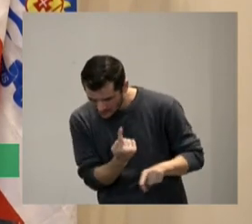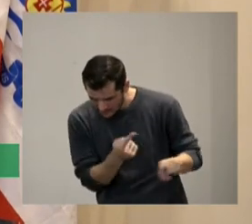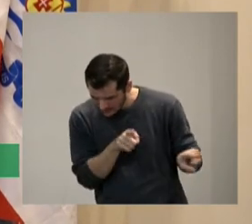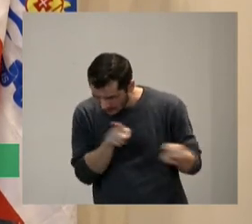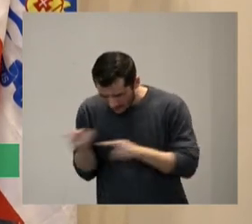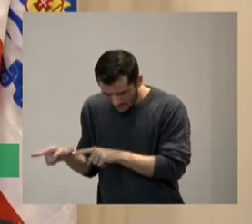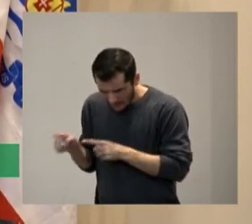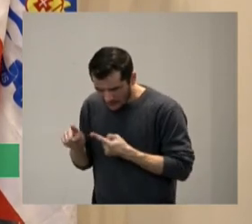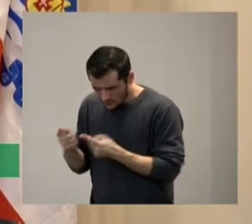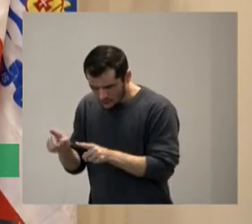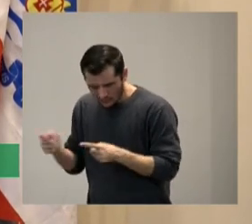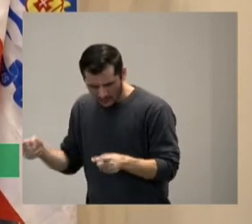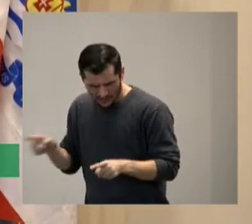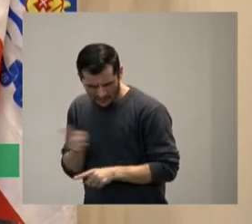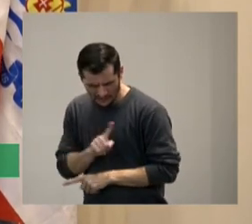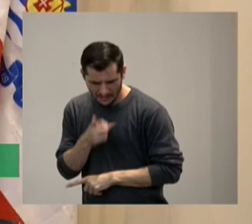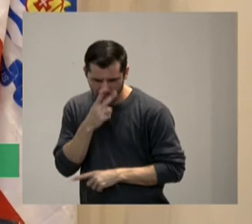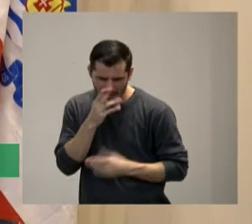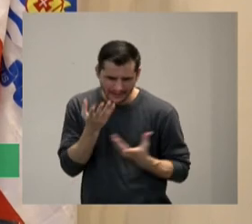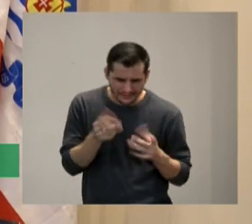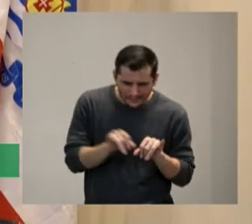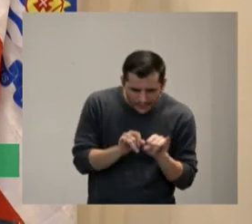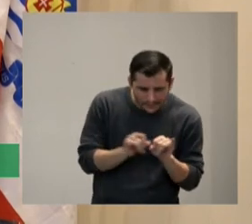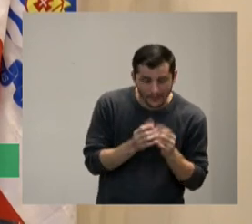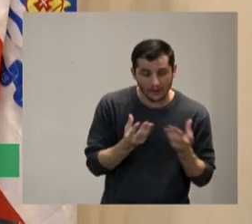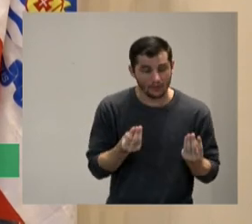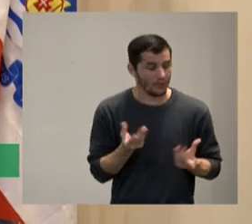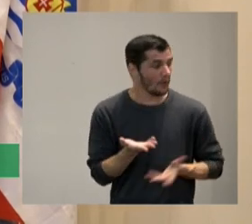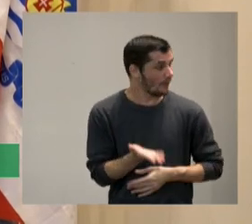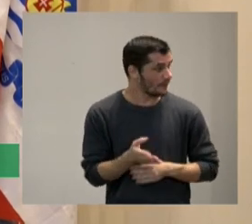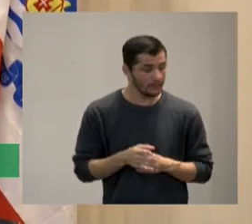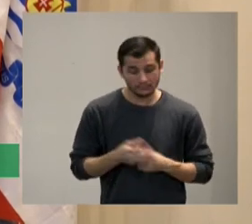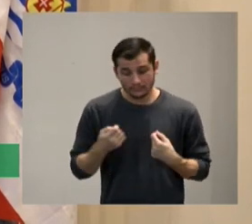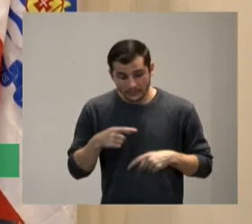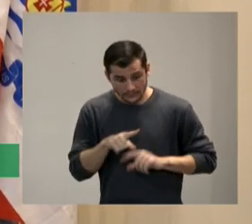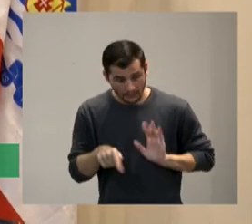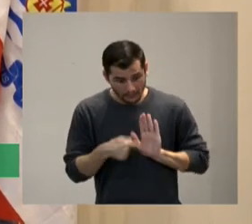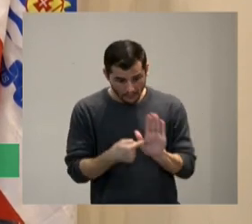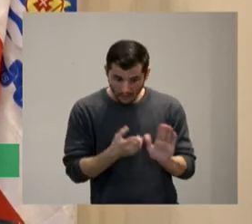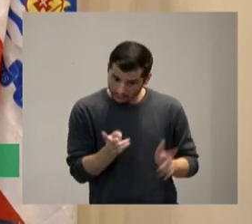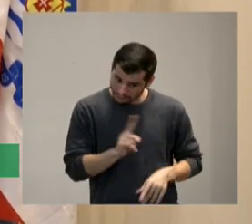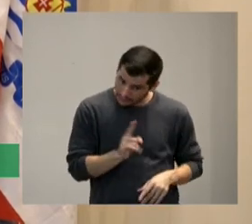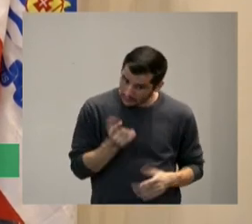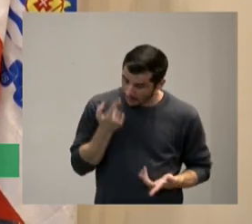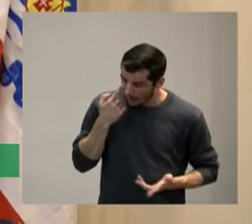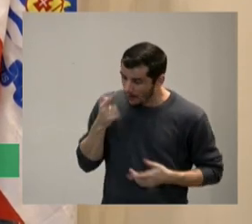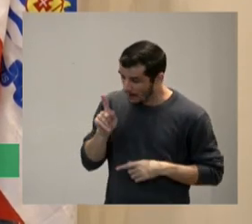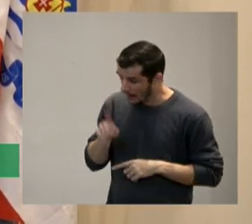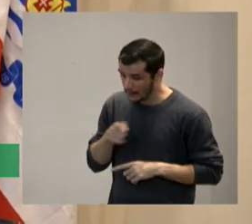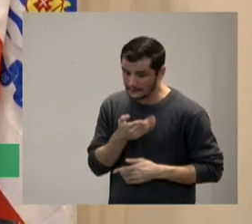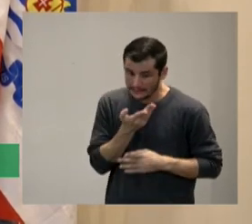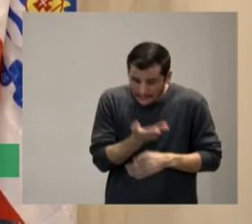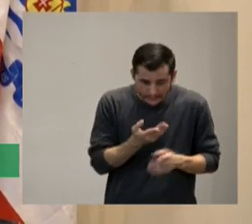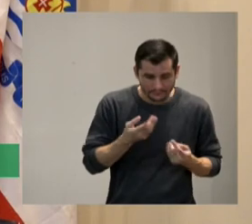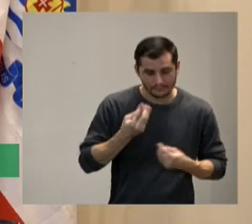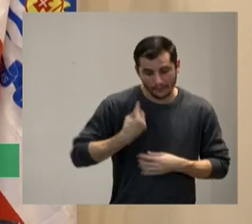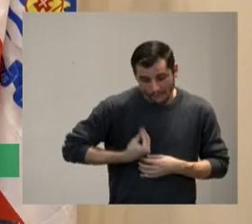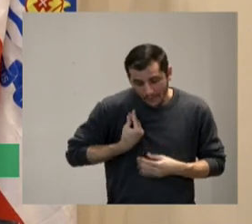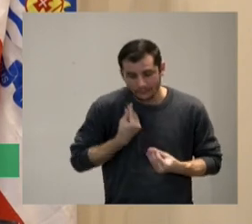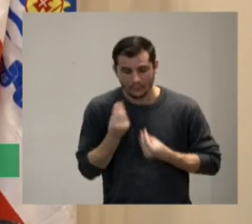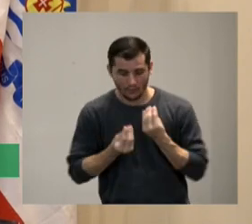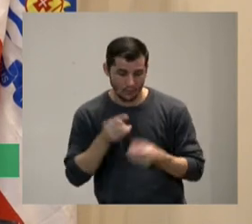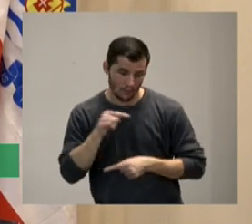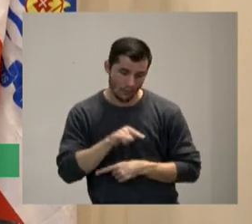ah é muita frescura a gente tem que mostrar para eles que não é uma condição e aí é